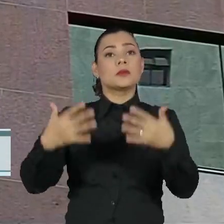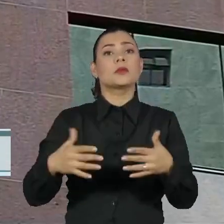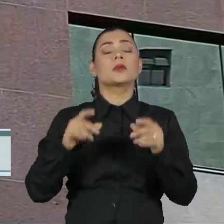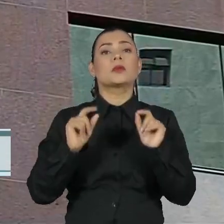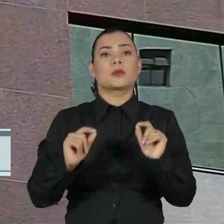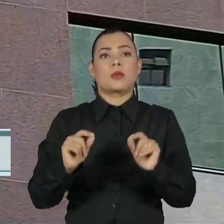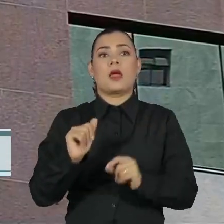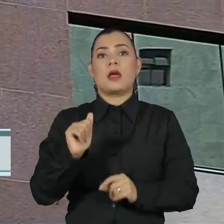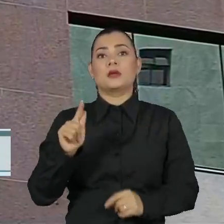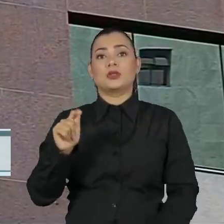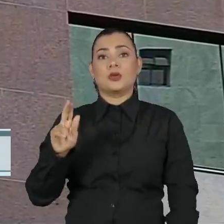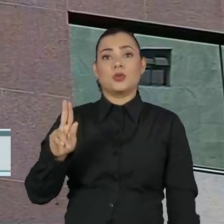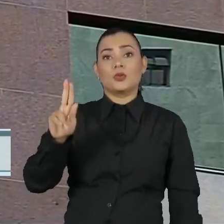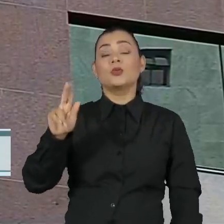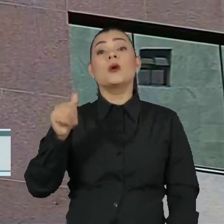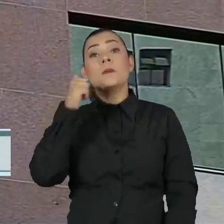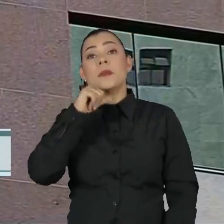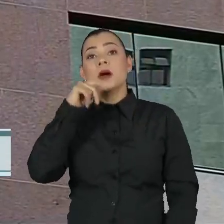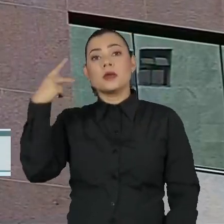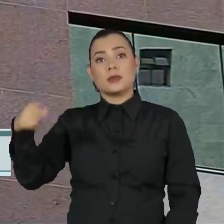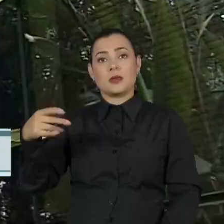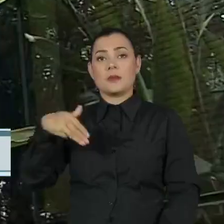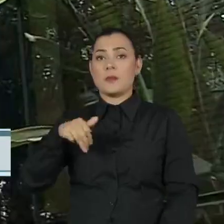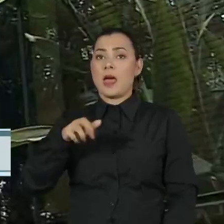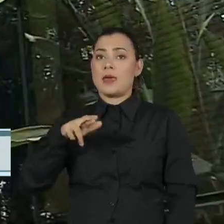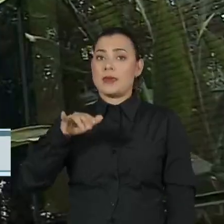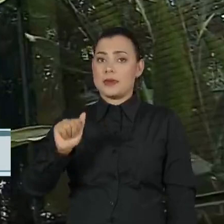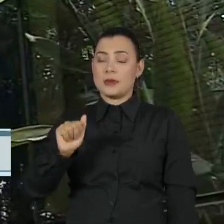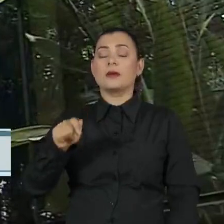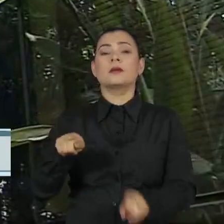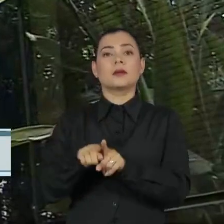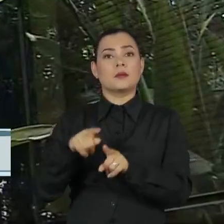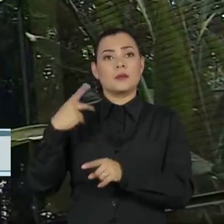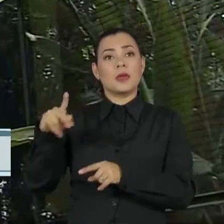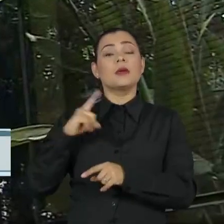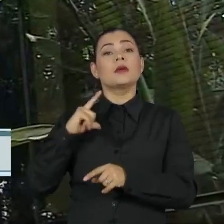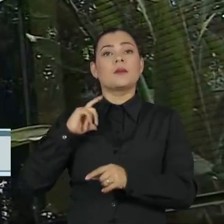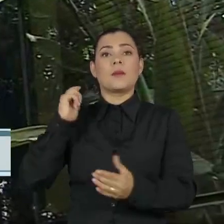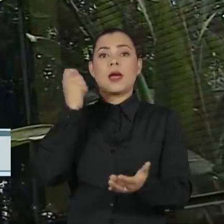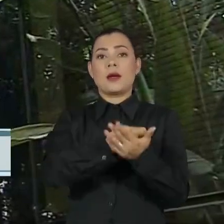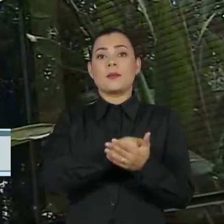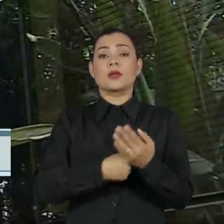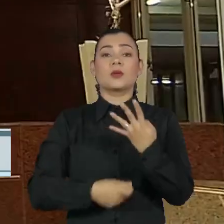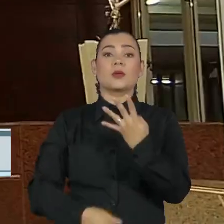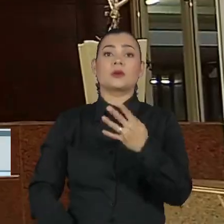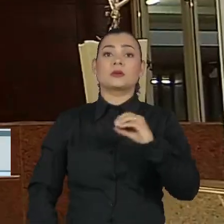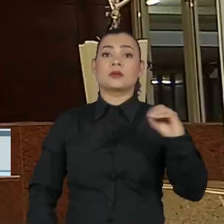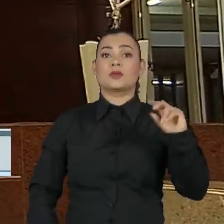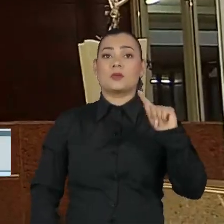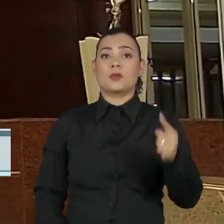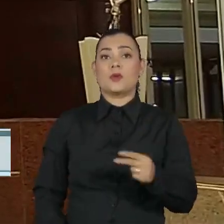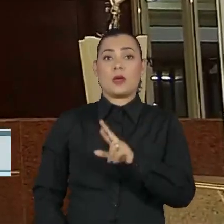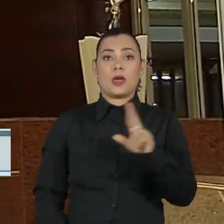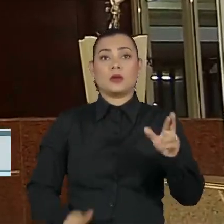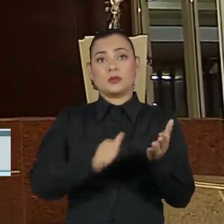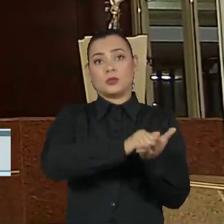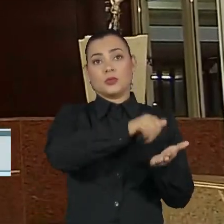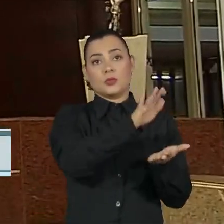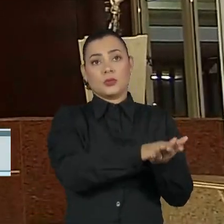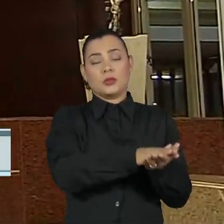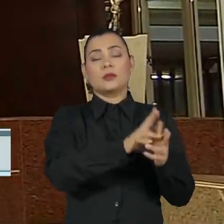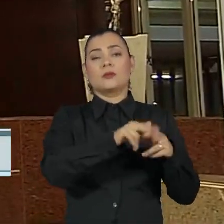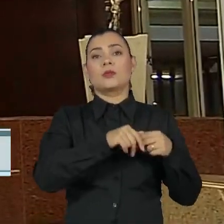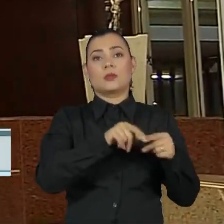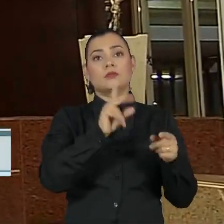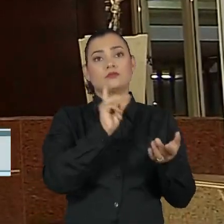Advocacia-Geral da União com a mãe da vítima, Maria Vicente de Jesus, que prevê o pagamento de 400 mil reais de indenização por